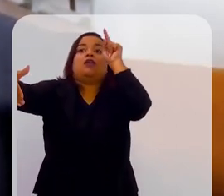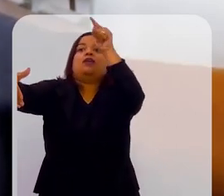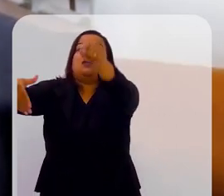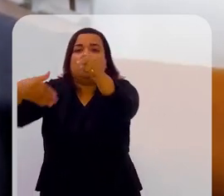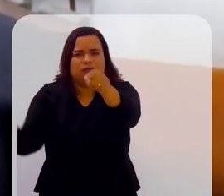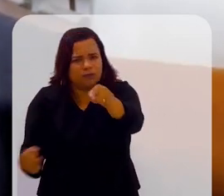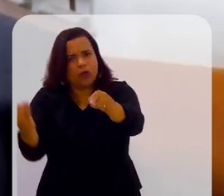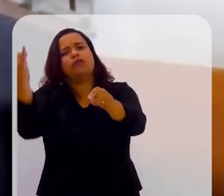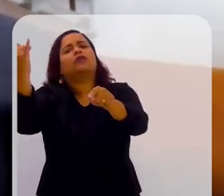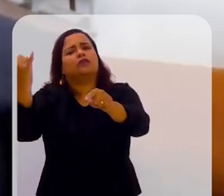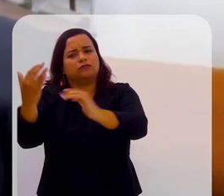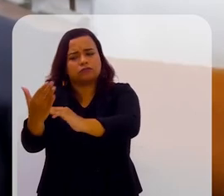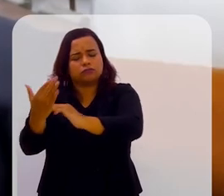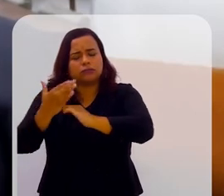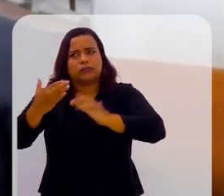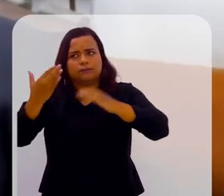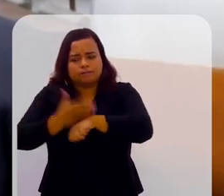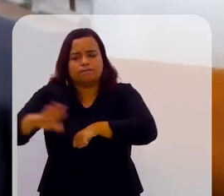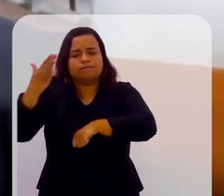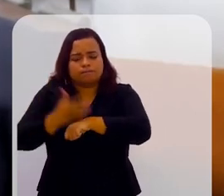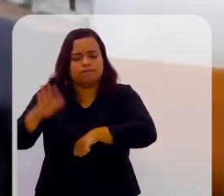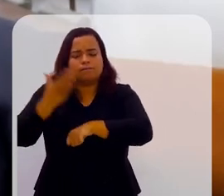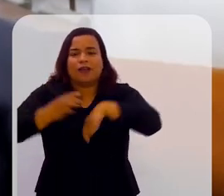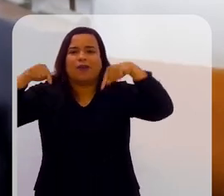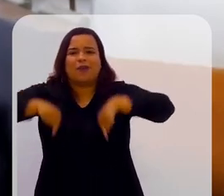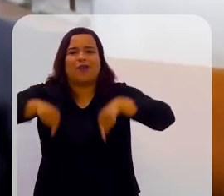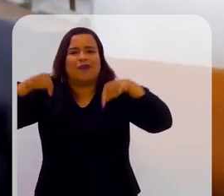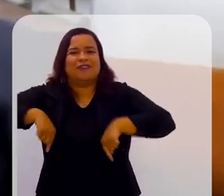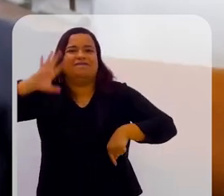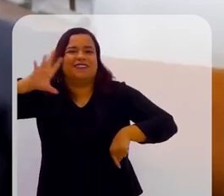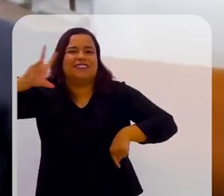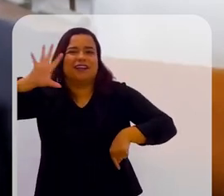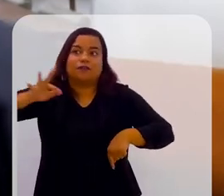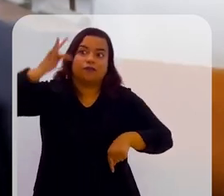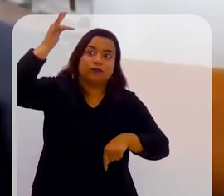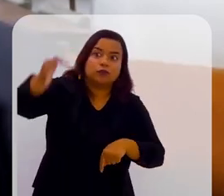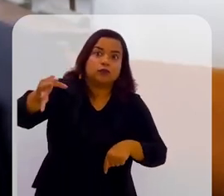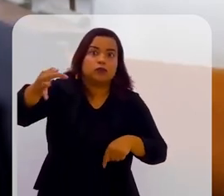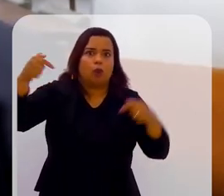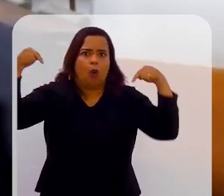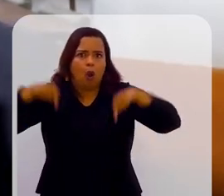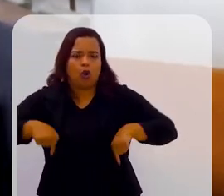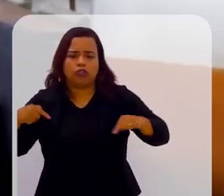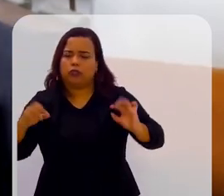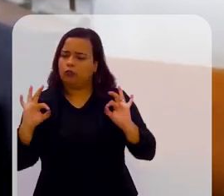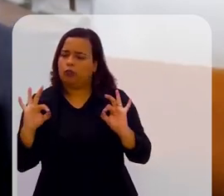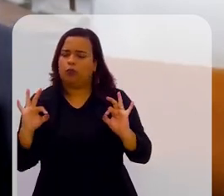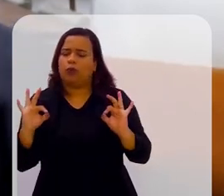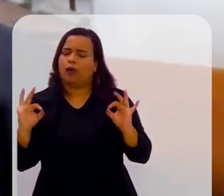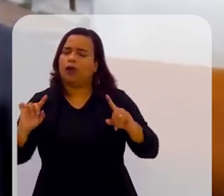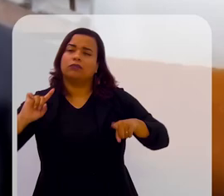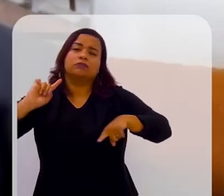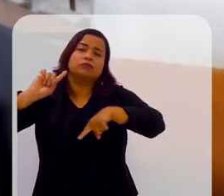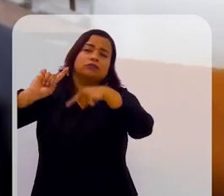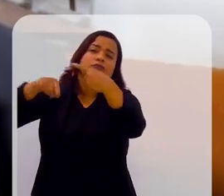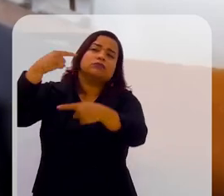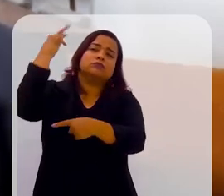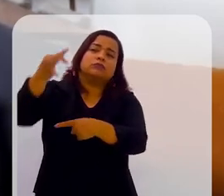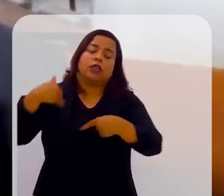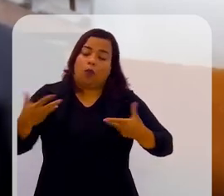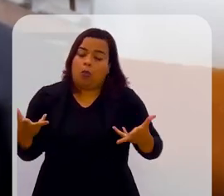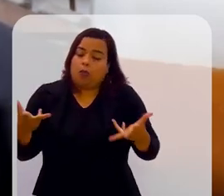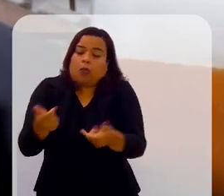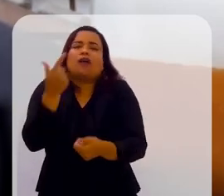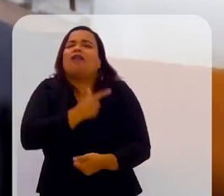a gente tem que começar a pensar o que eu faço de ótimo hoje, mas pensando lá no longo